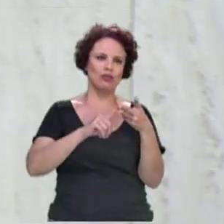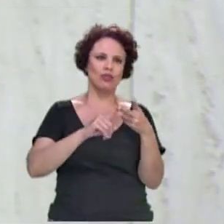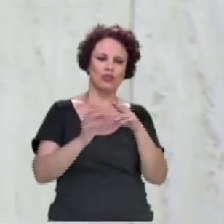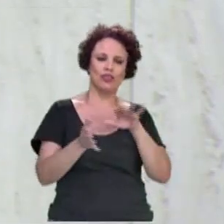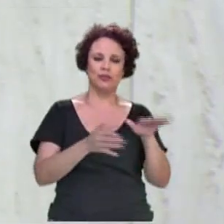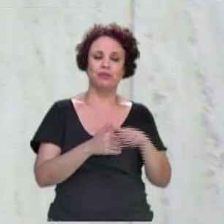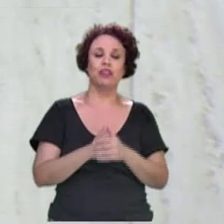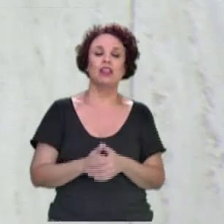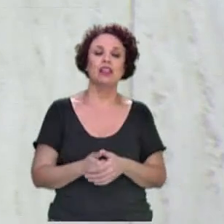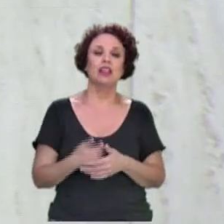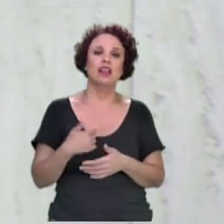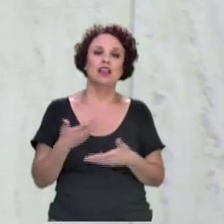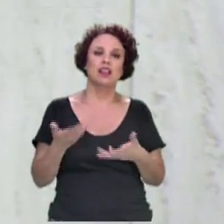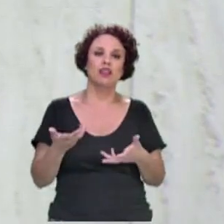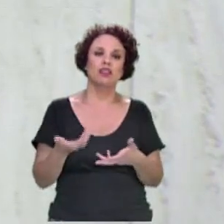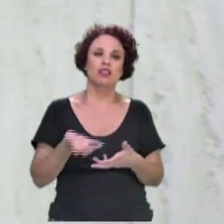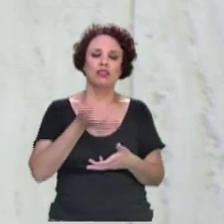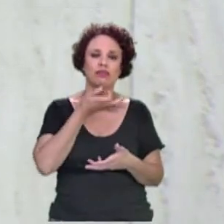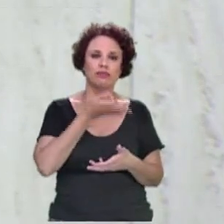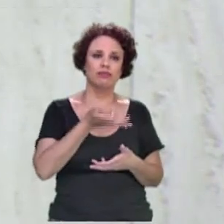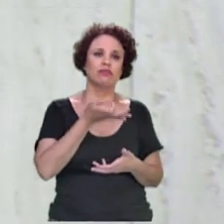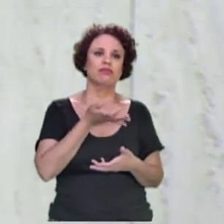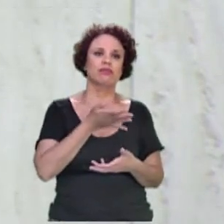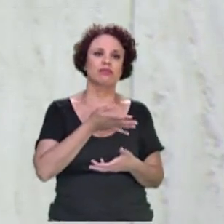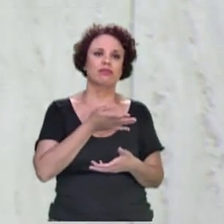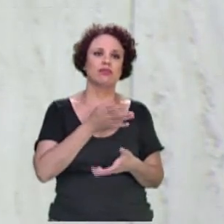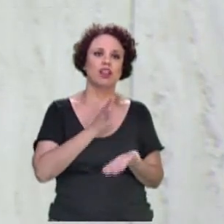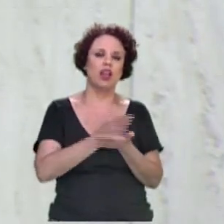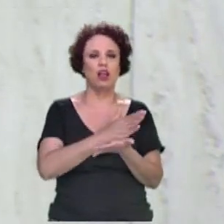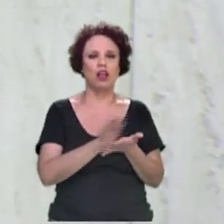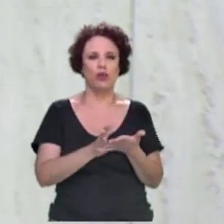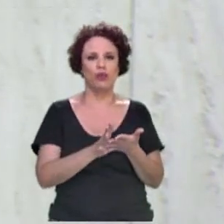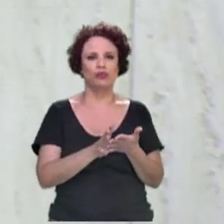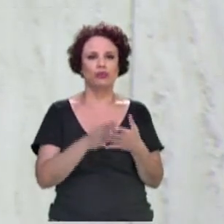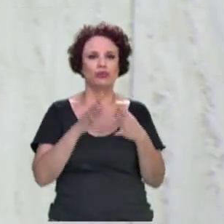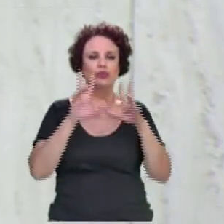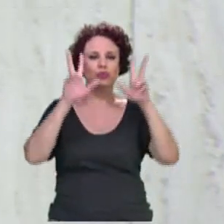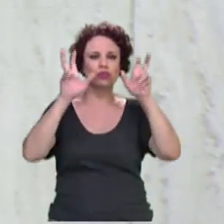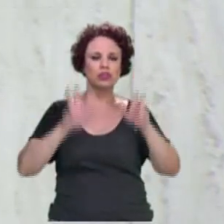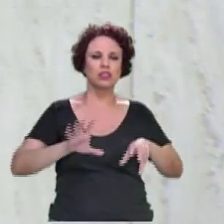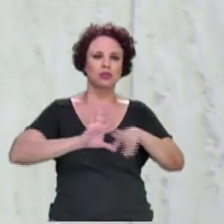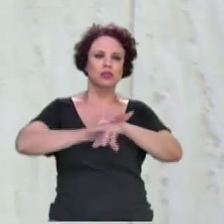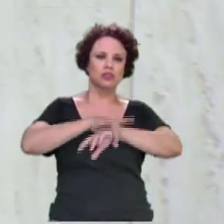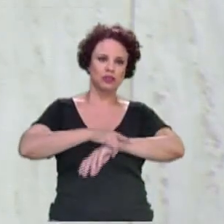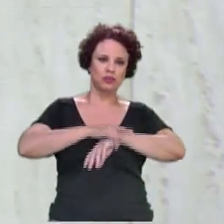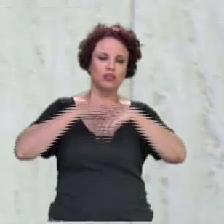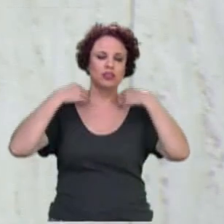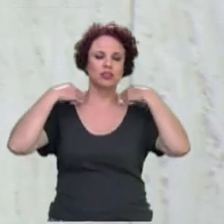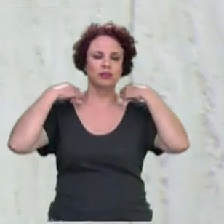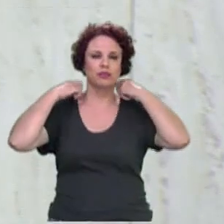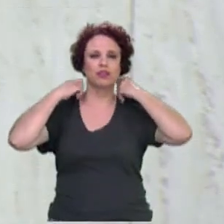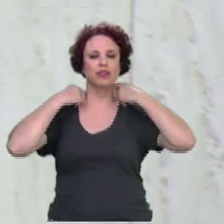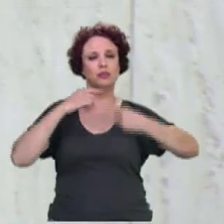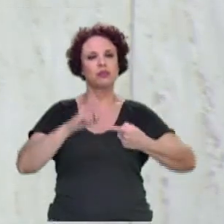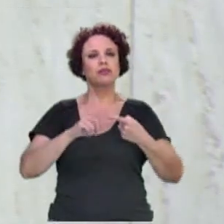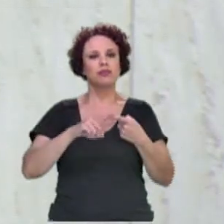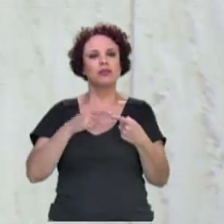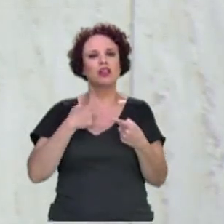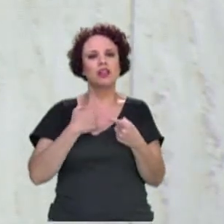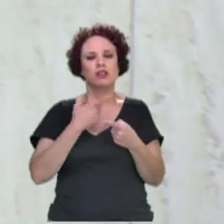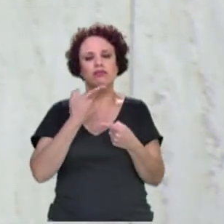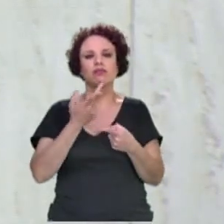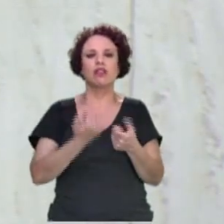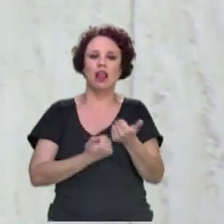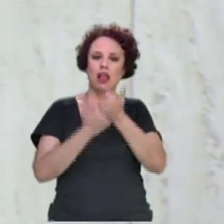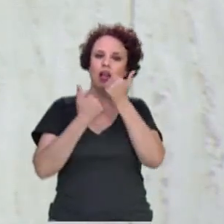Eu quero aqui comentar alguns fatos relacionados à segurança. Primeiro, eu quero dar o meu apoio aqui no que o